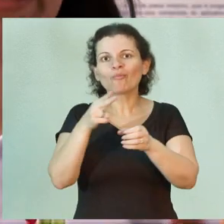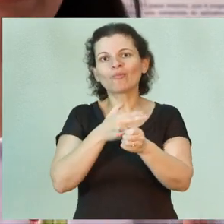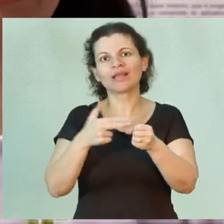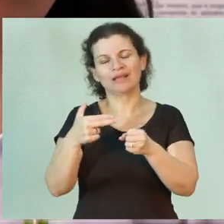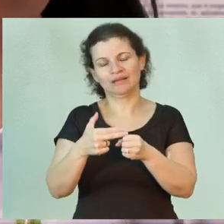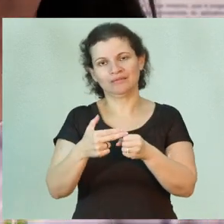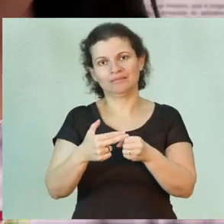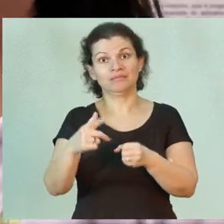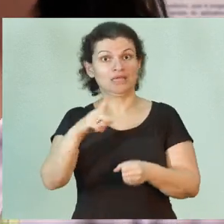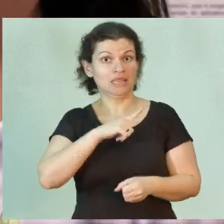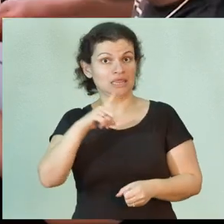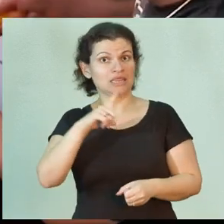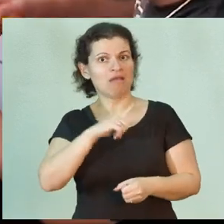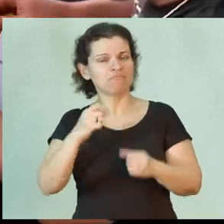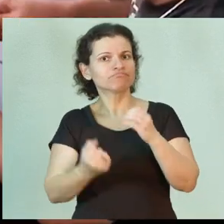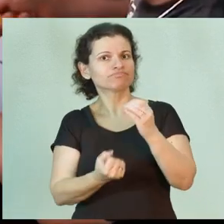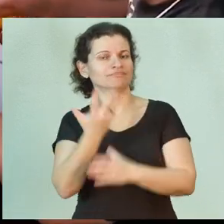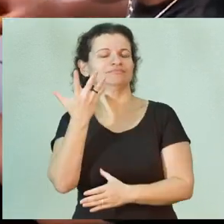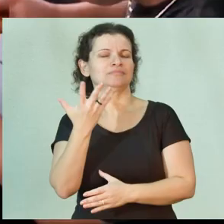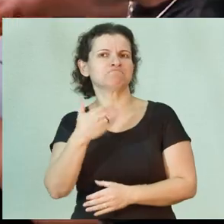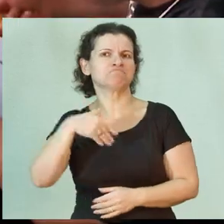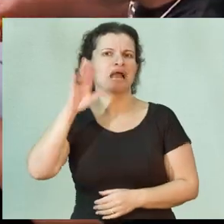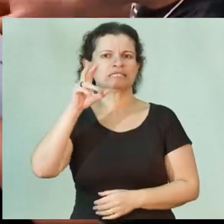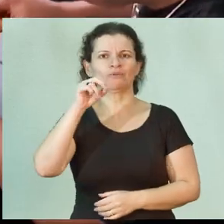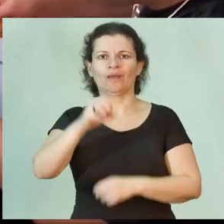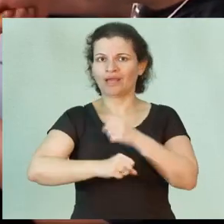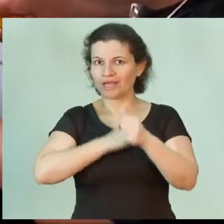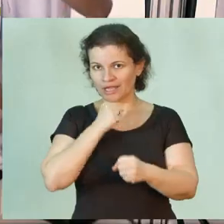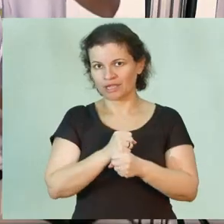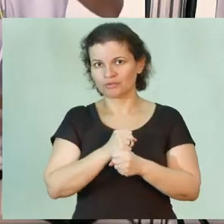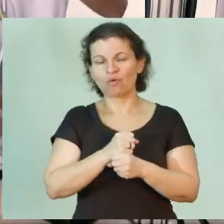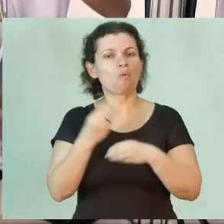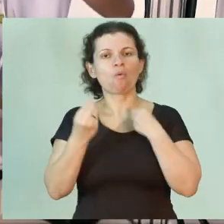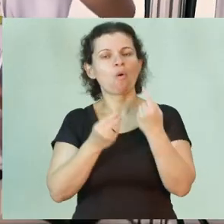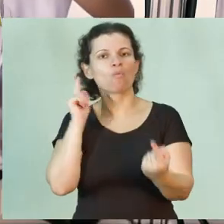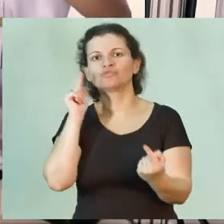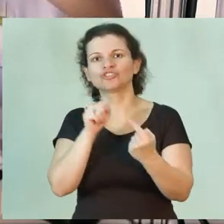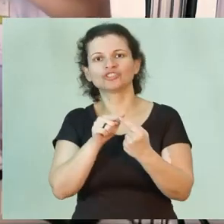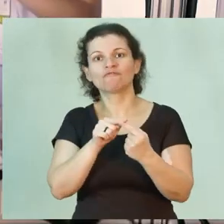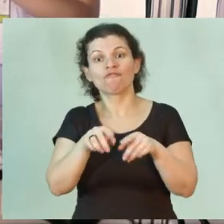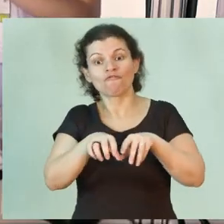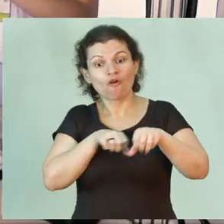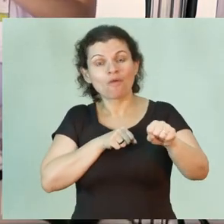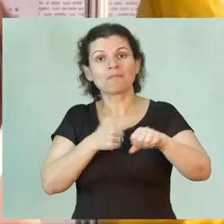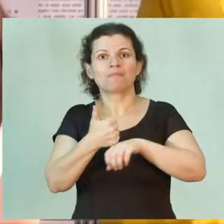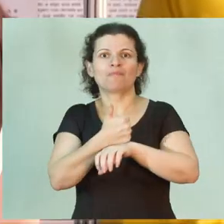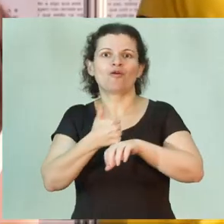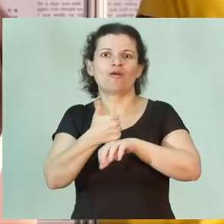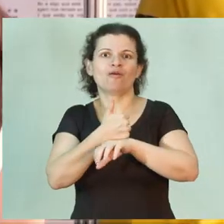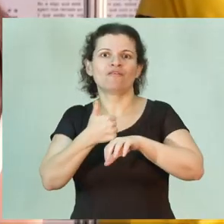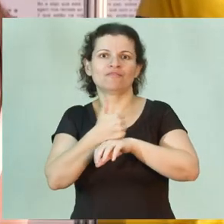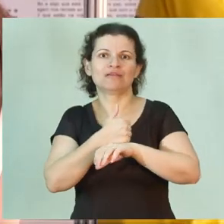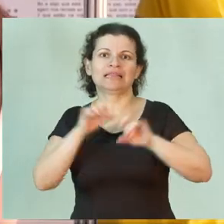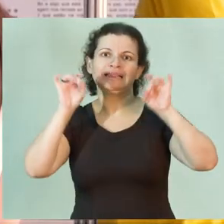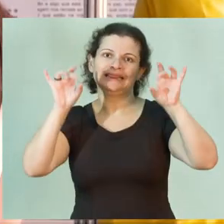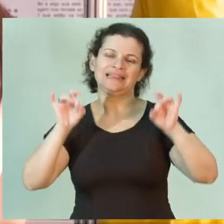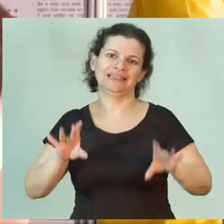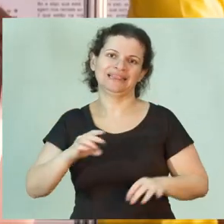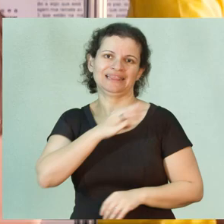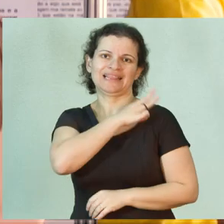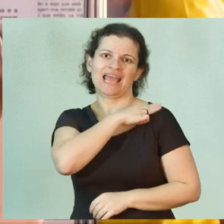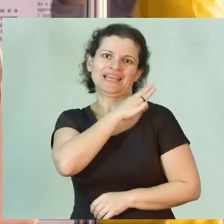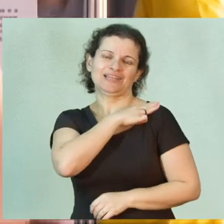Ele tem, e ele surgiu há mais de 50 anos, com o objetivo de formar profissionais de nível técnico